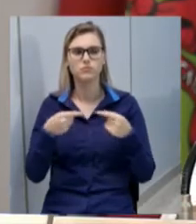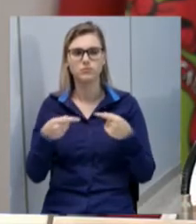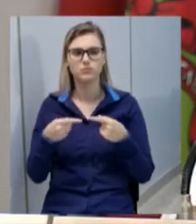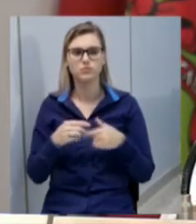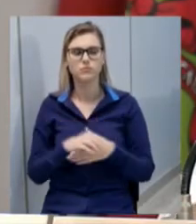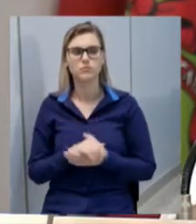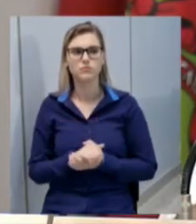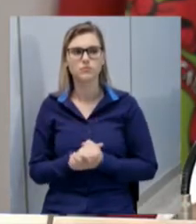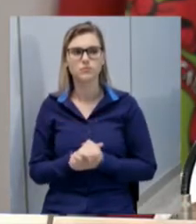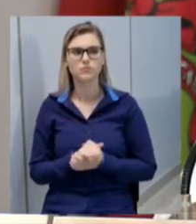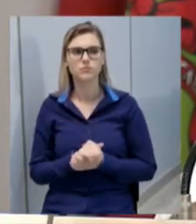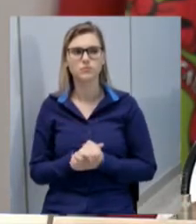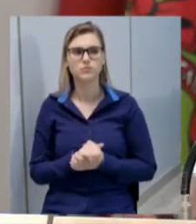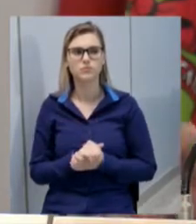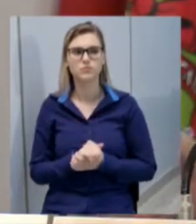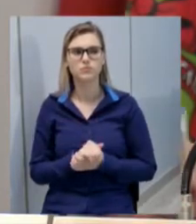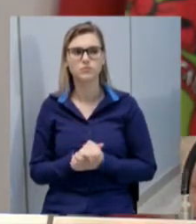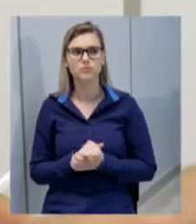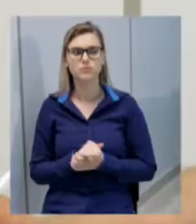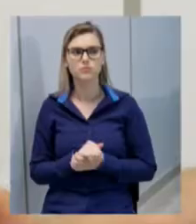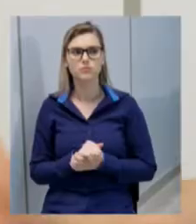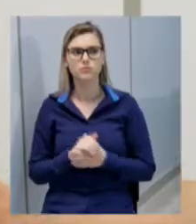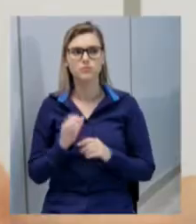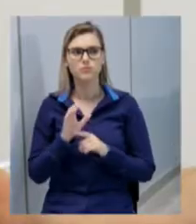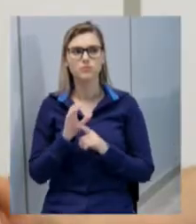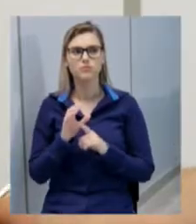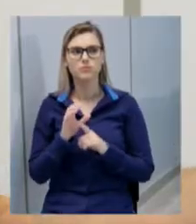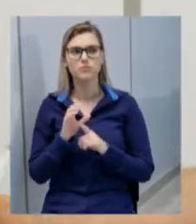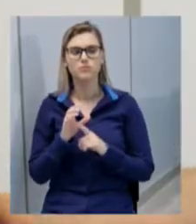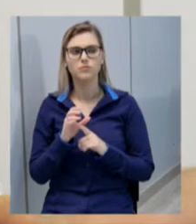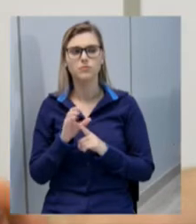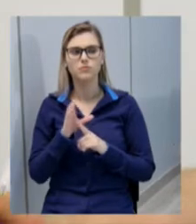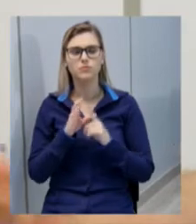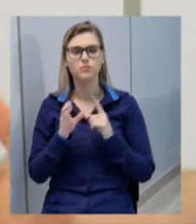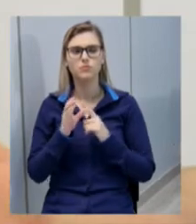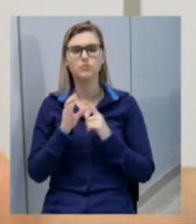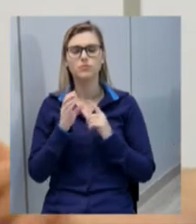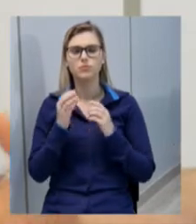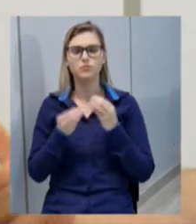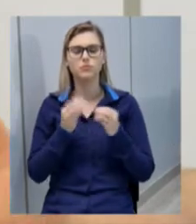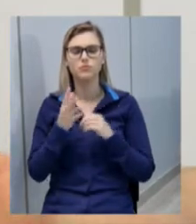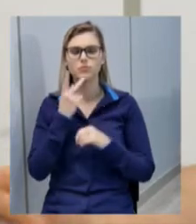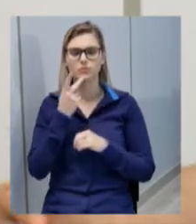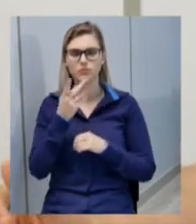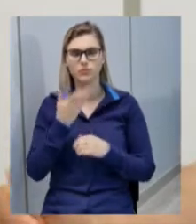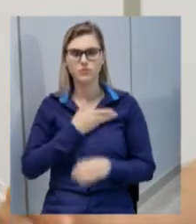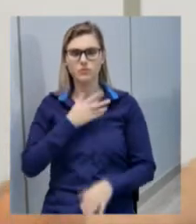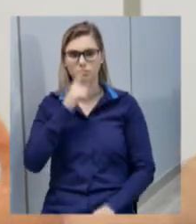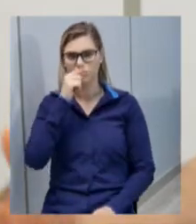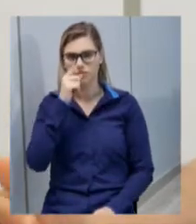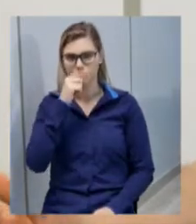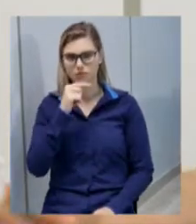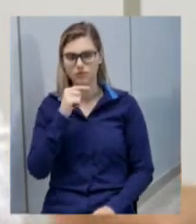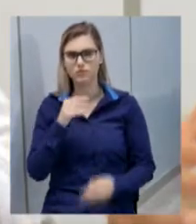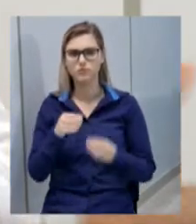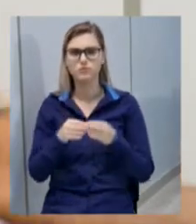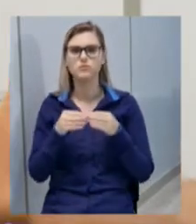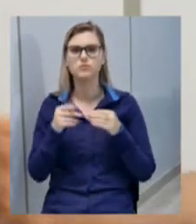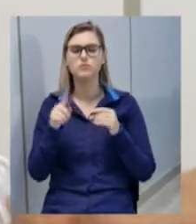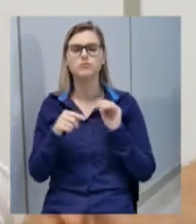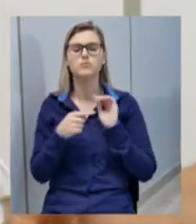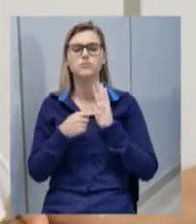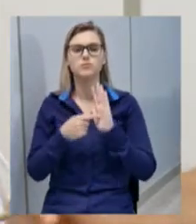e como autoriza a palavra como exposto pelo colega Tcheker a emenda vem no intuito de